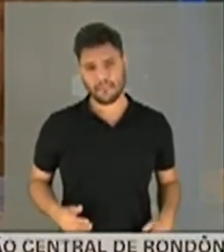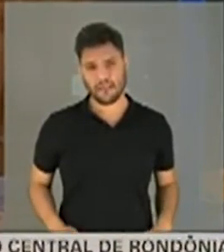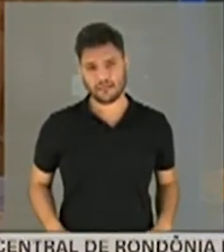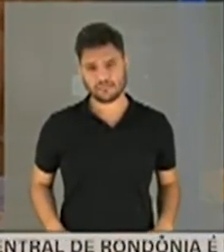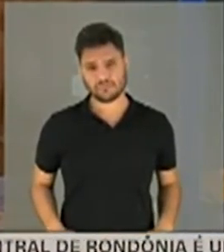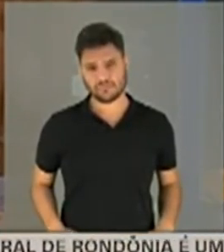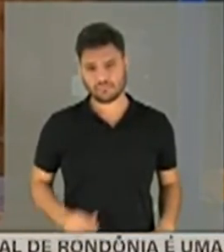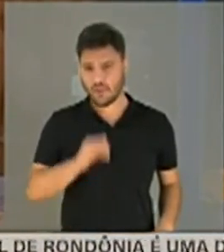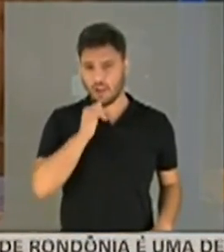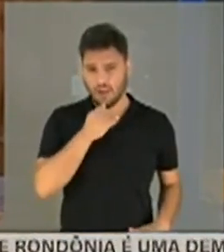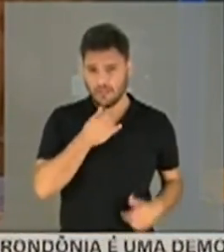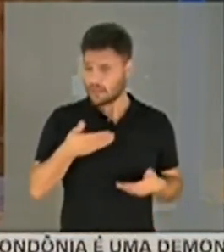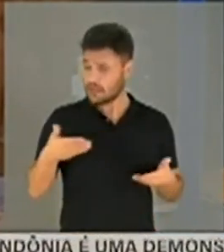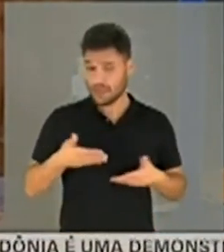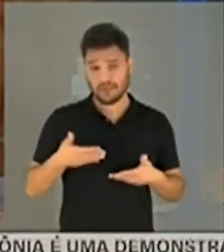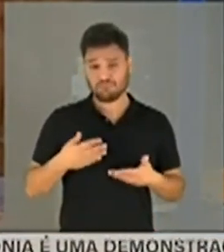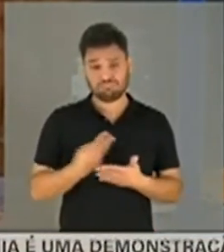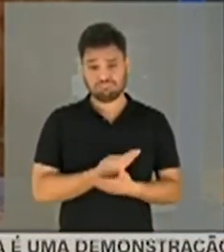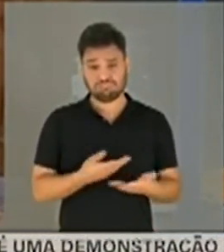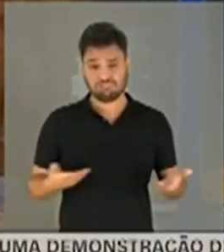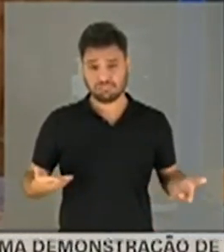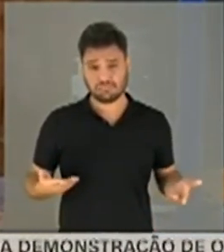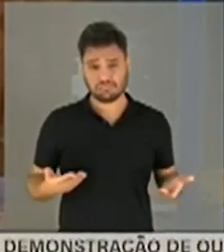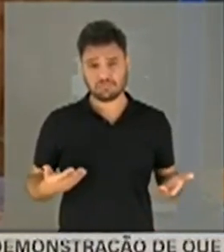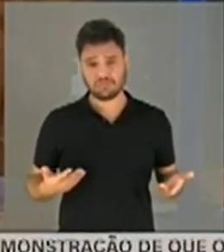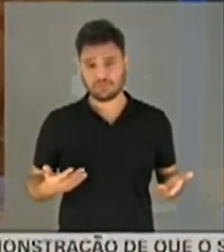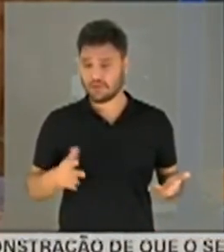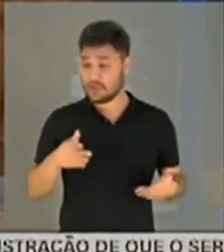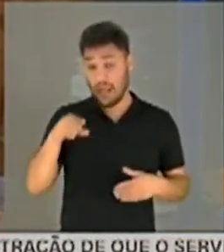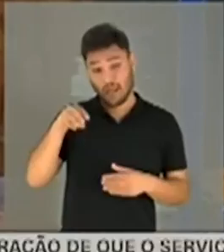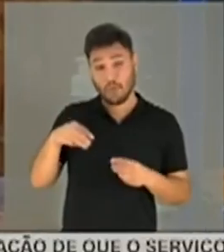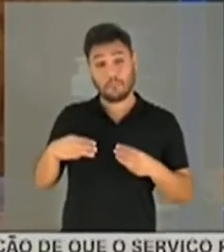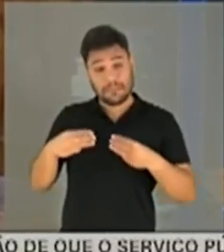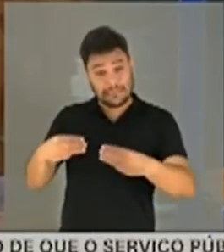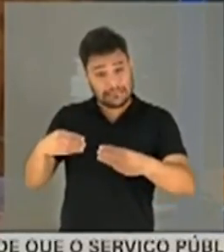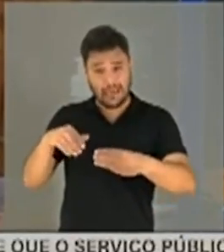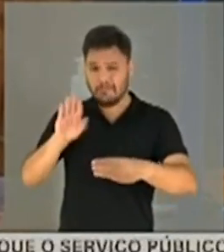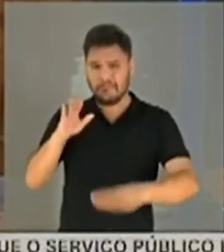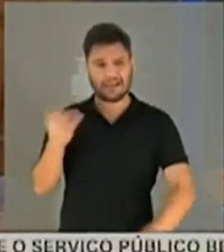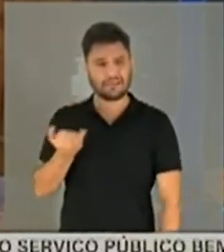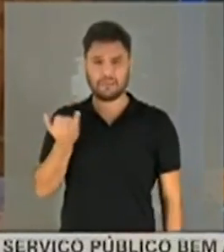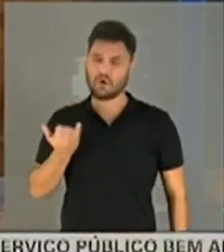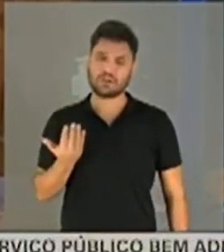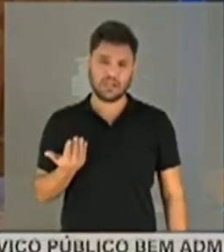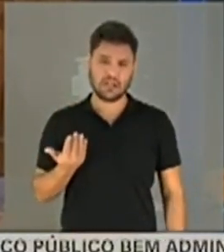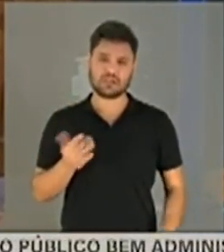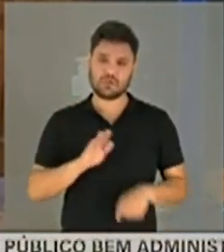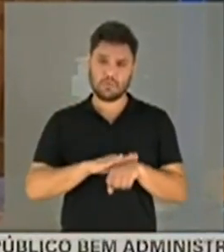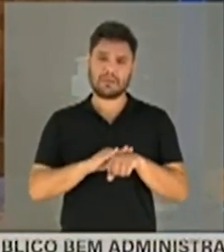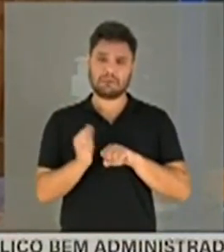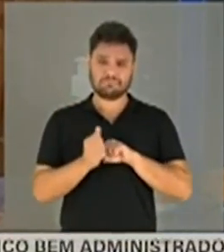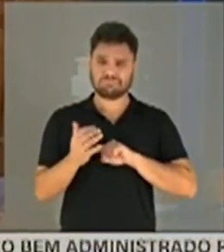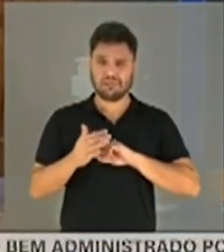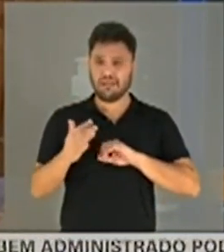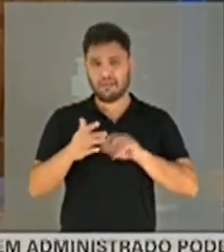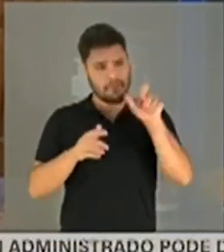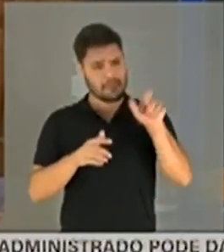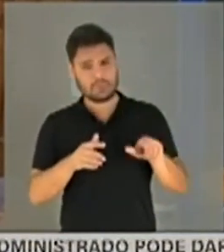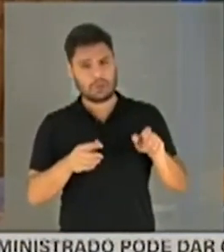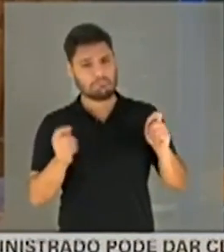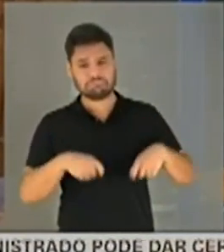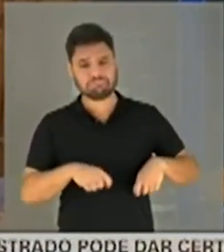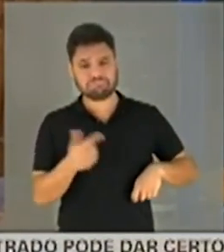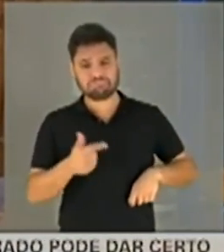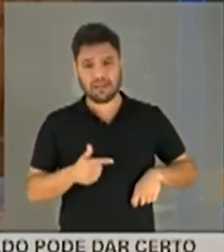que a gente chegue a esse ponto, que a gente tenha no Ministério mais importante durante a pandemia gente tão desqualificada, gente tão